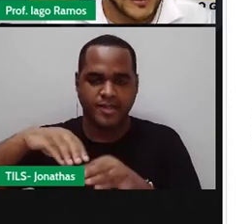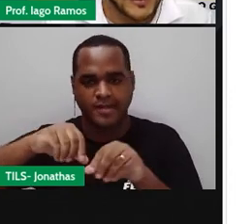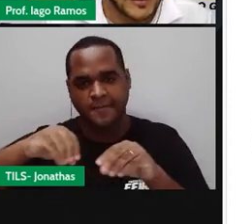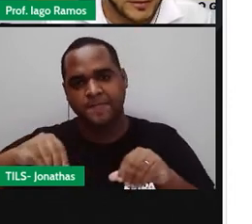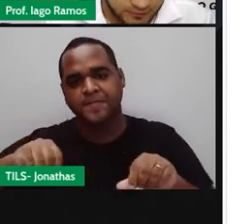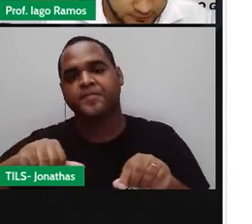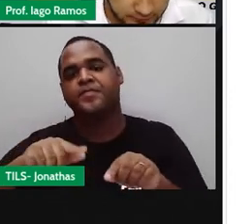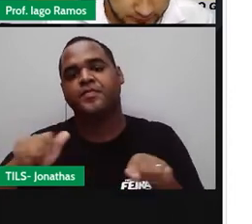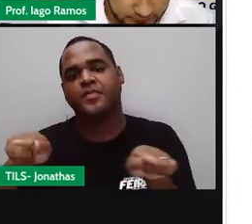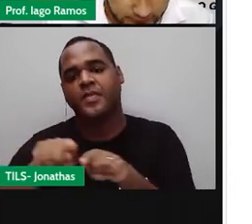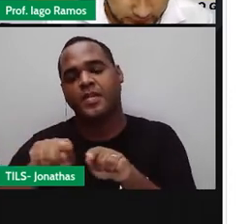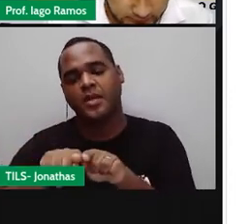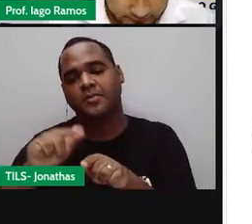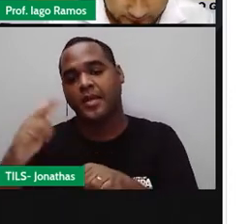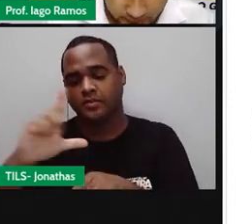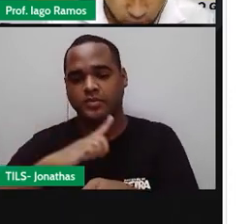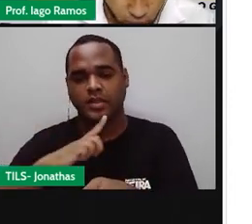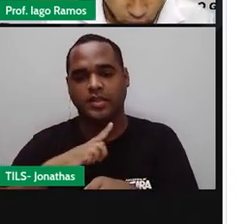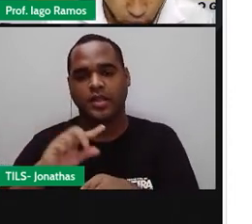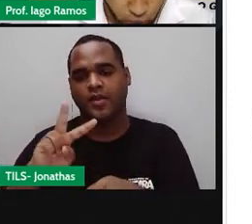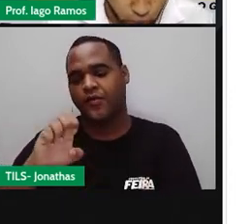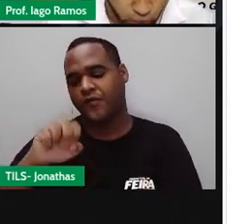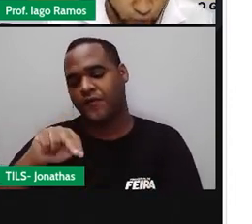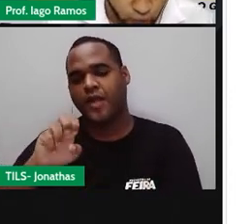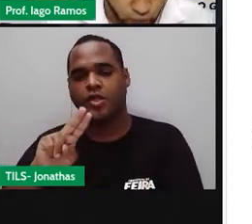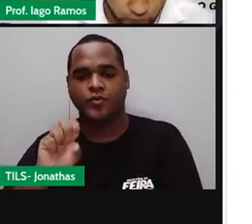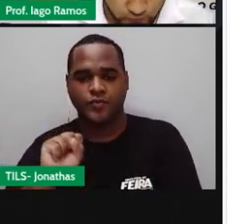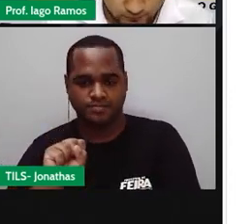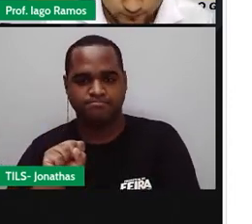e a gente tem Vênus.